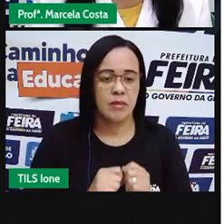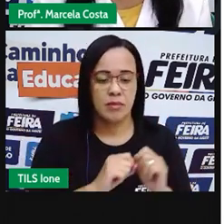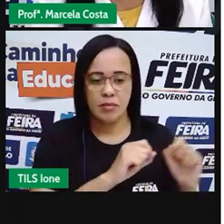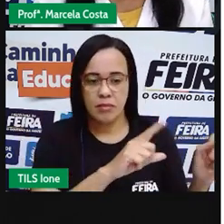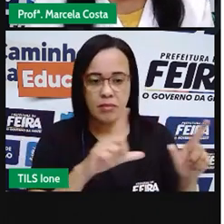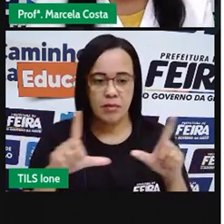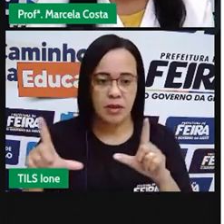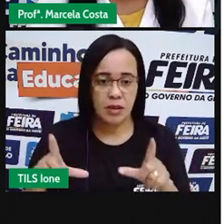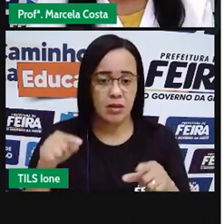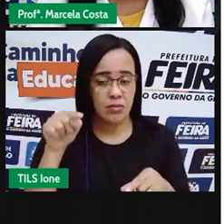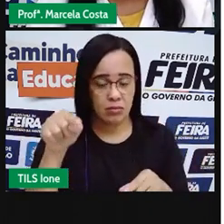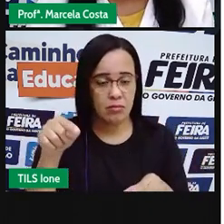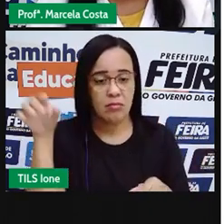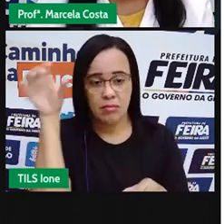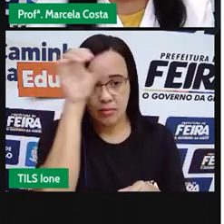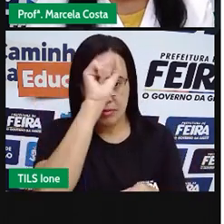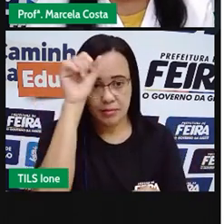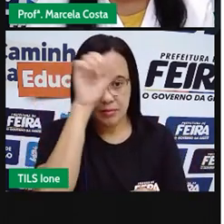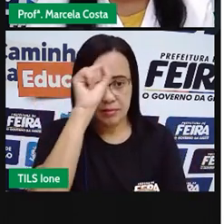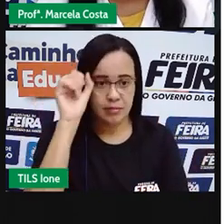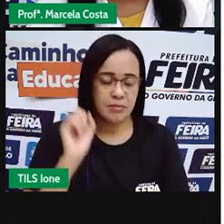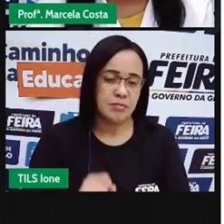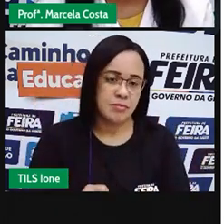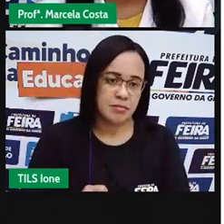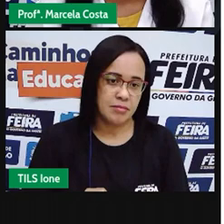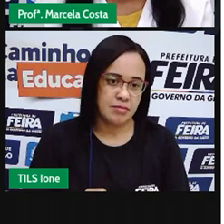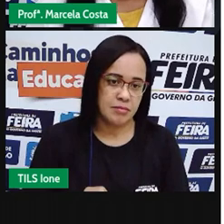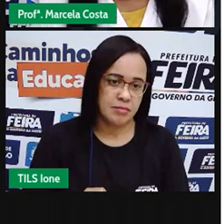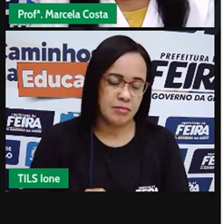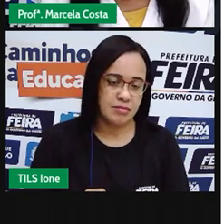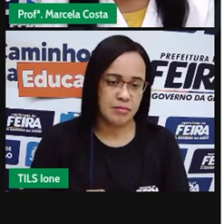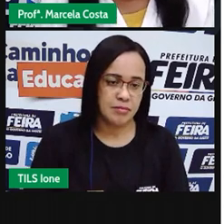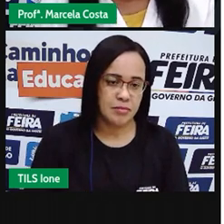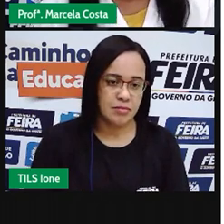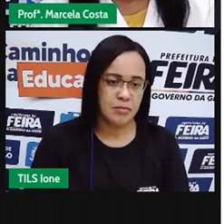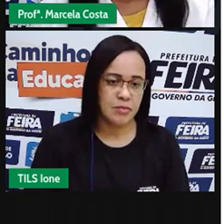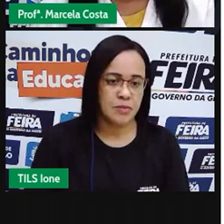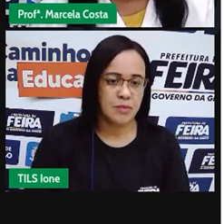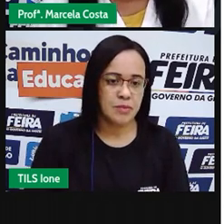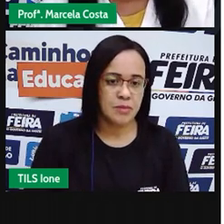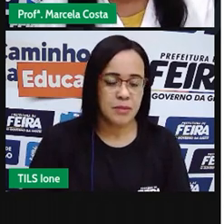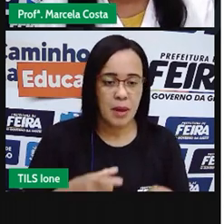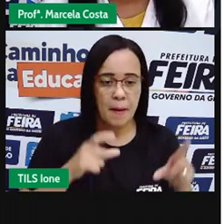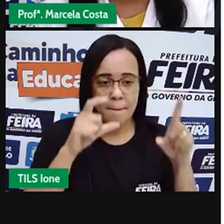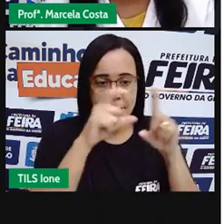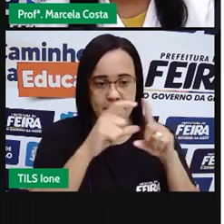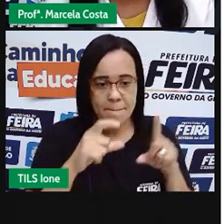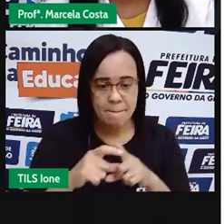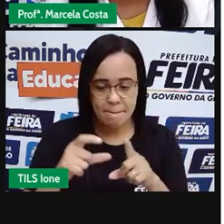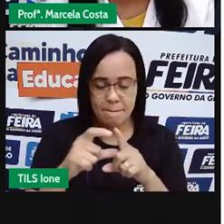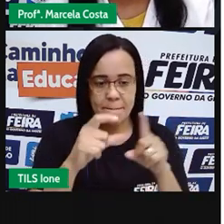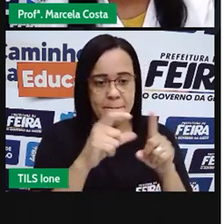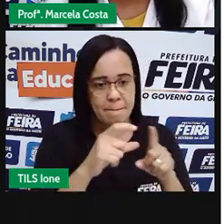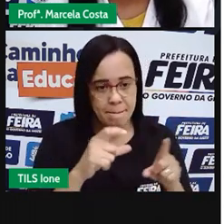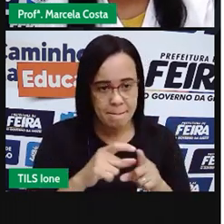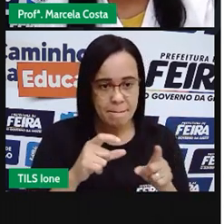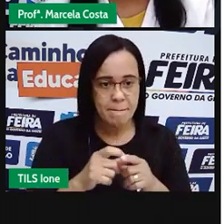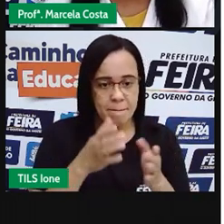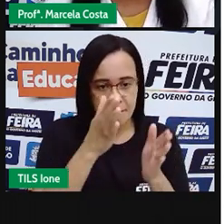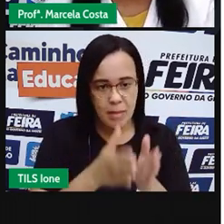vão aprender a segmentar as palavras em sílabas.